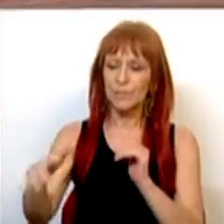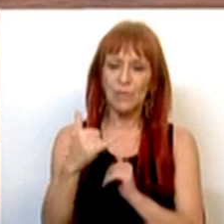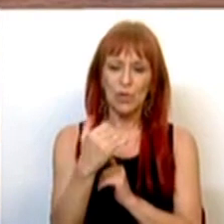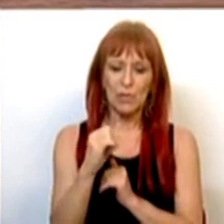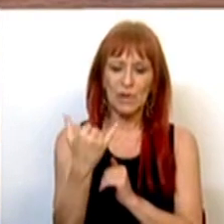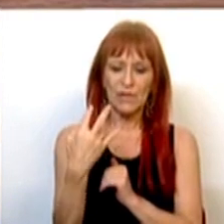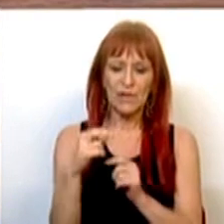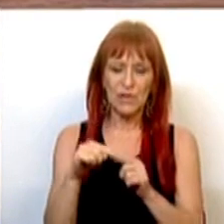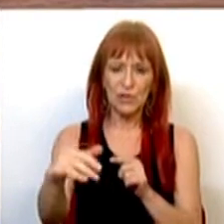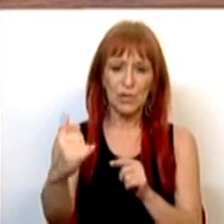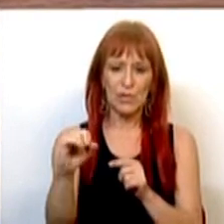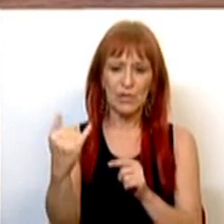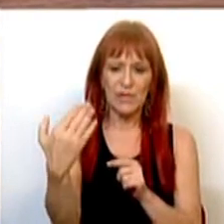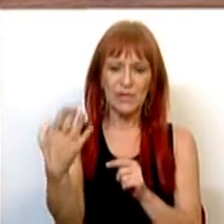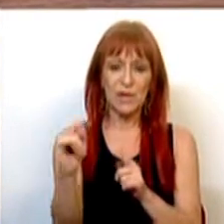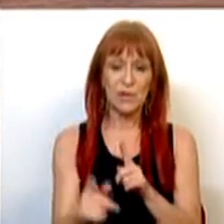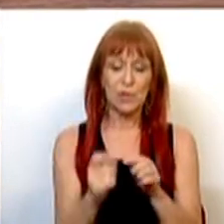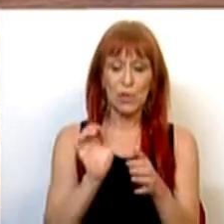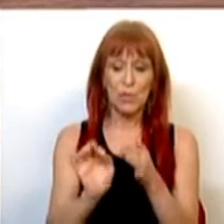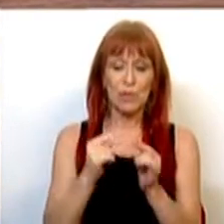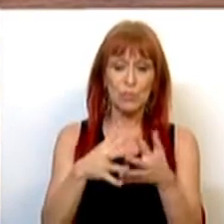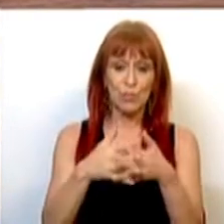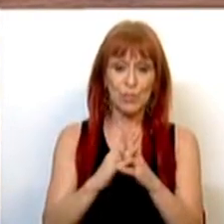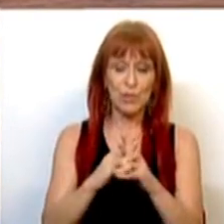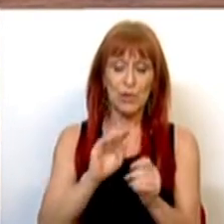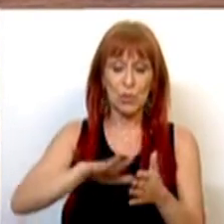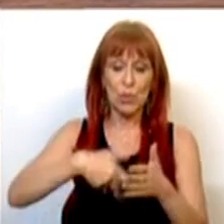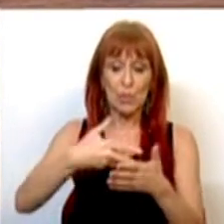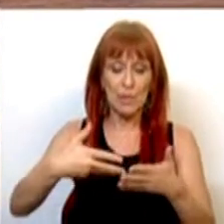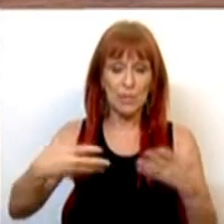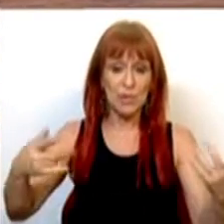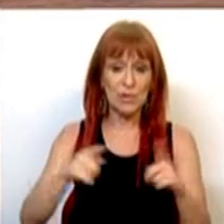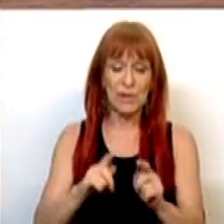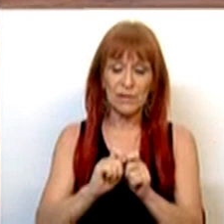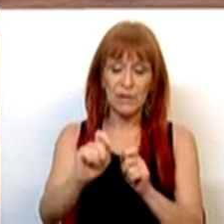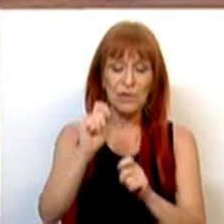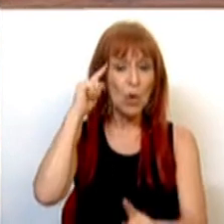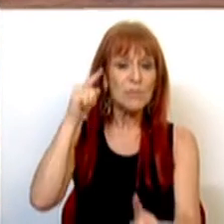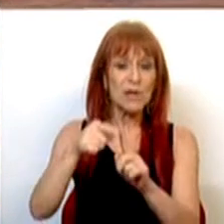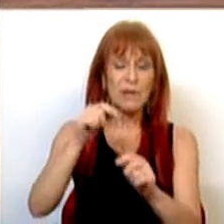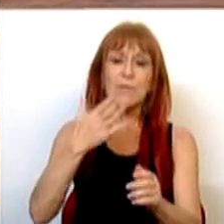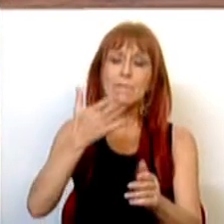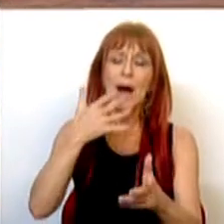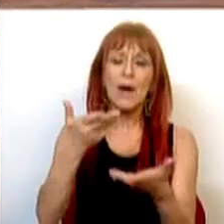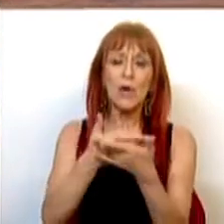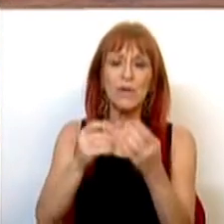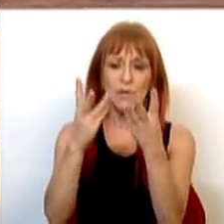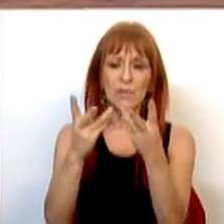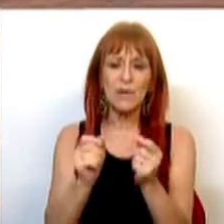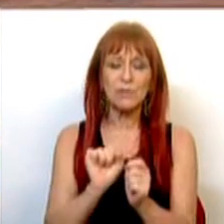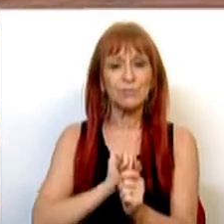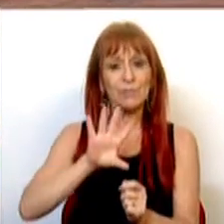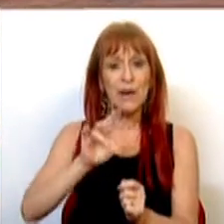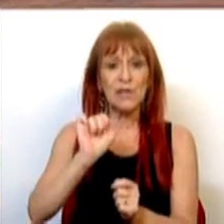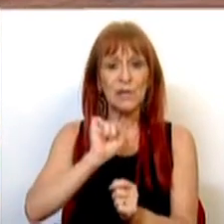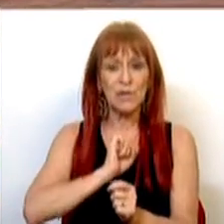2023-2027 constitui uma componente estruturante do planeamento e da definição dos objetivos macroeconómicos e orçamentais do nosso